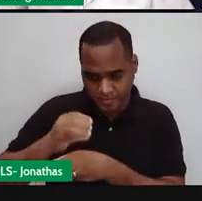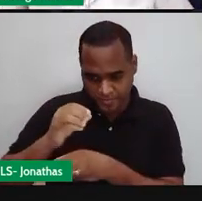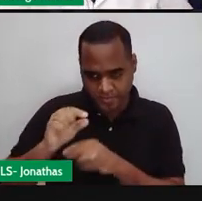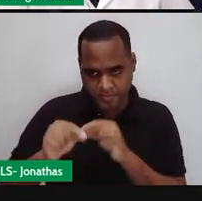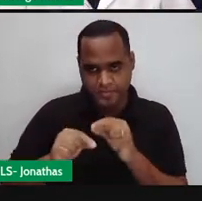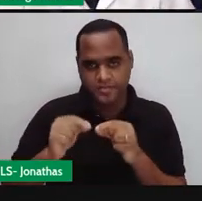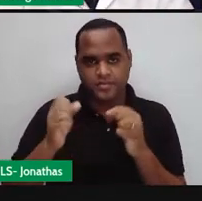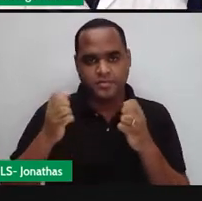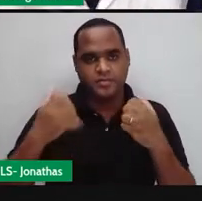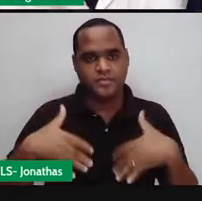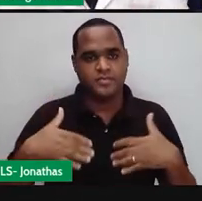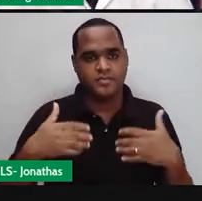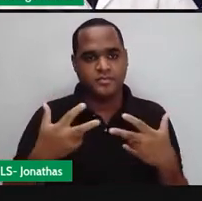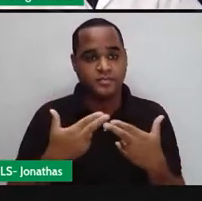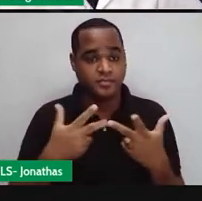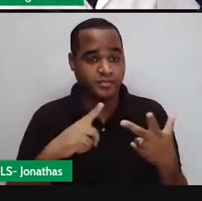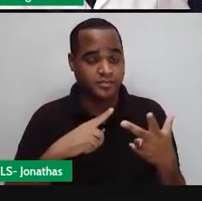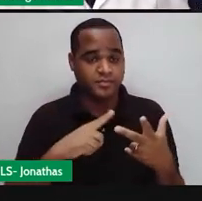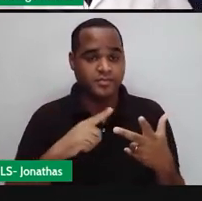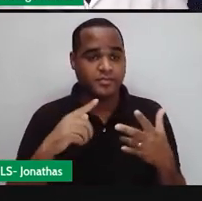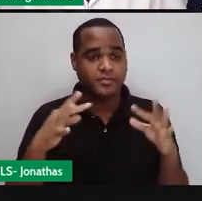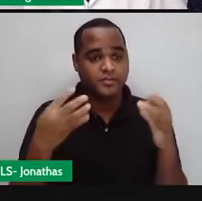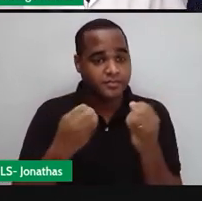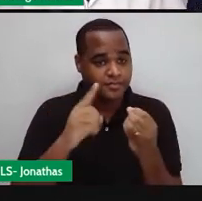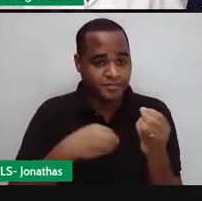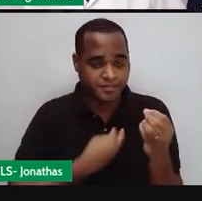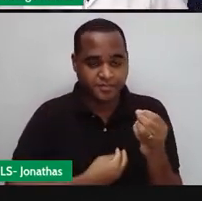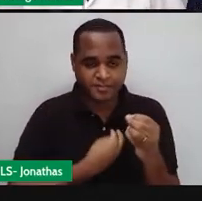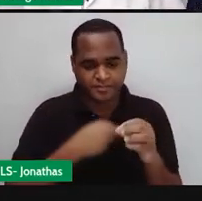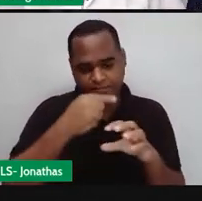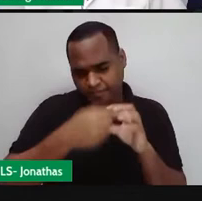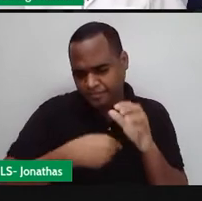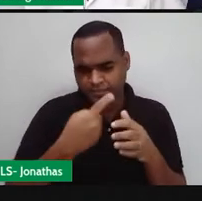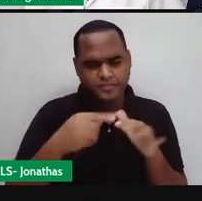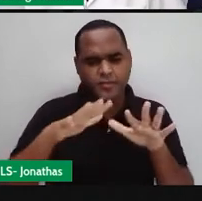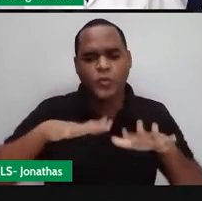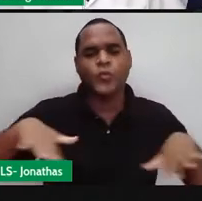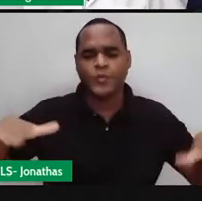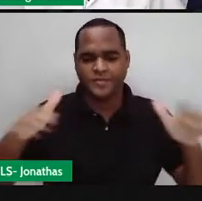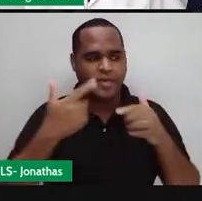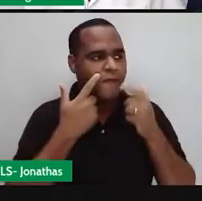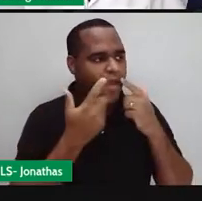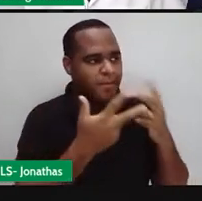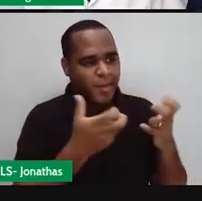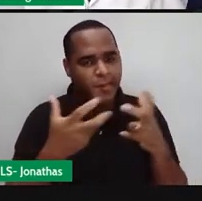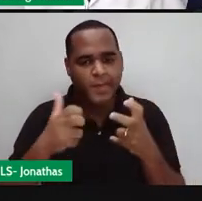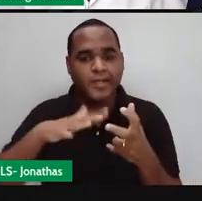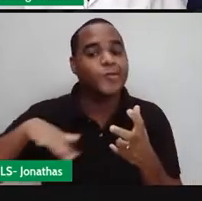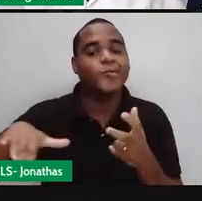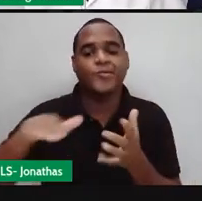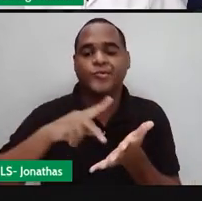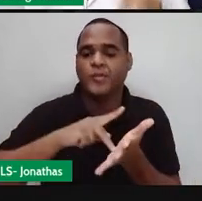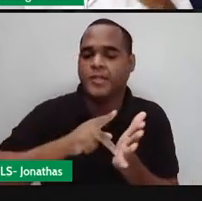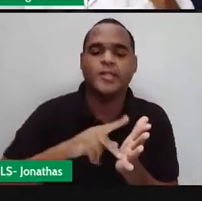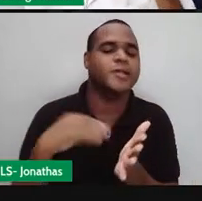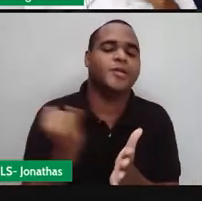Assim como coisas que estão aqui à minha volta. Então, por isso que é importante a gente estudar geometria.